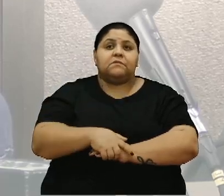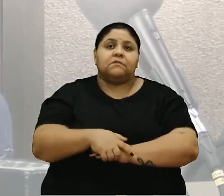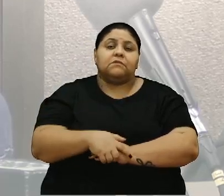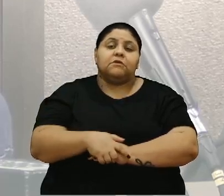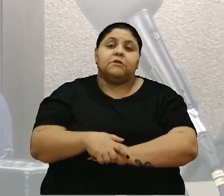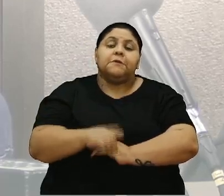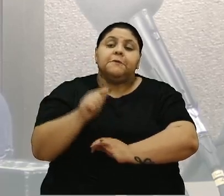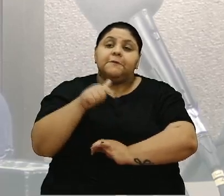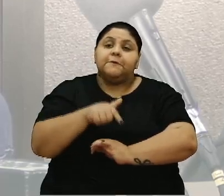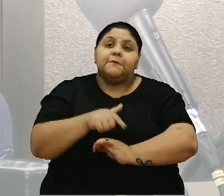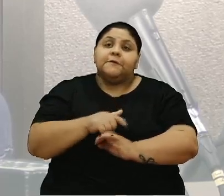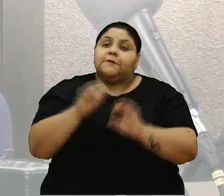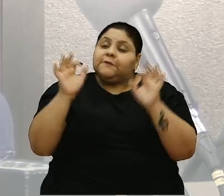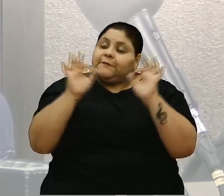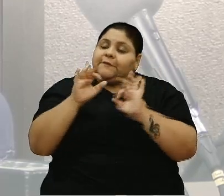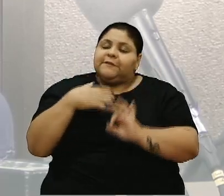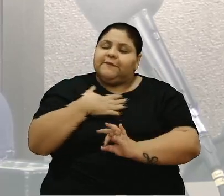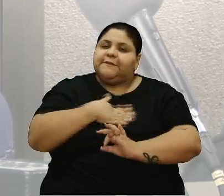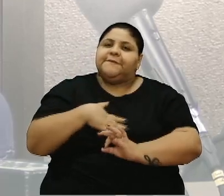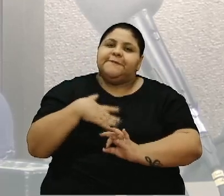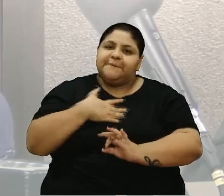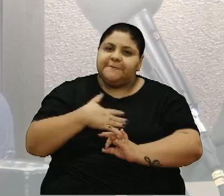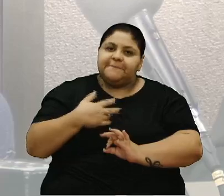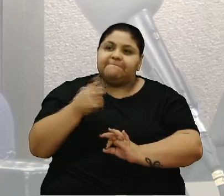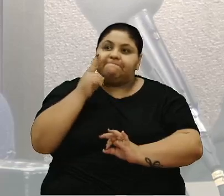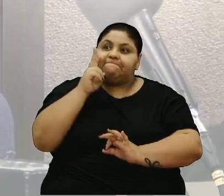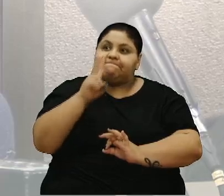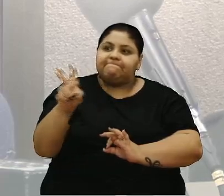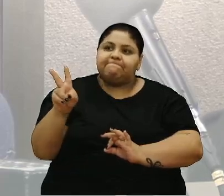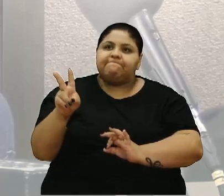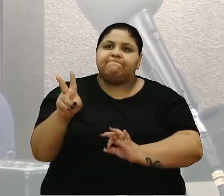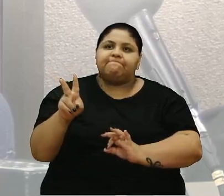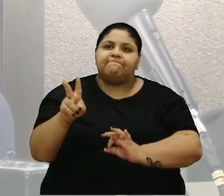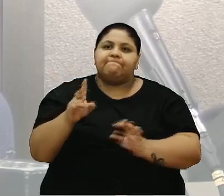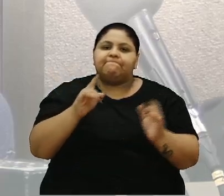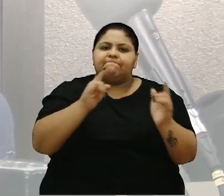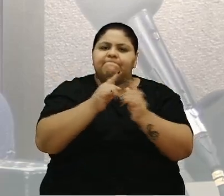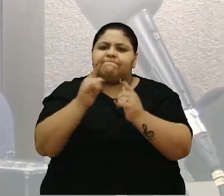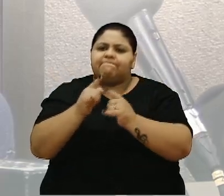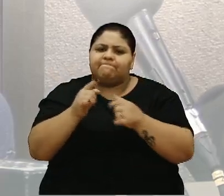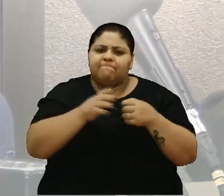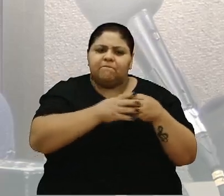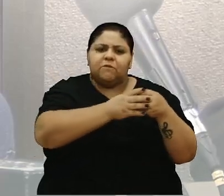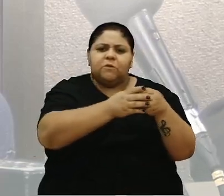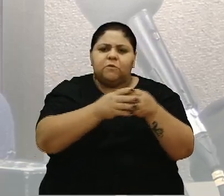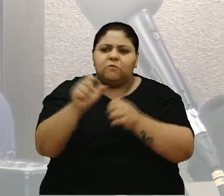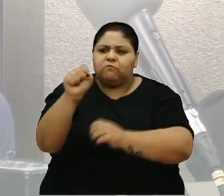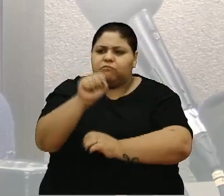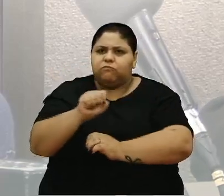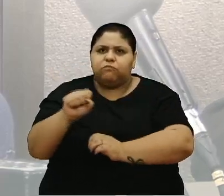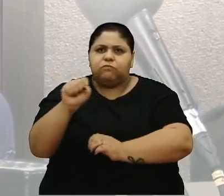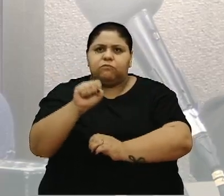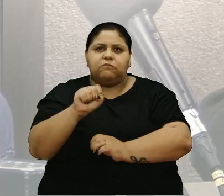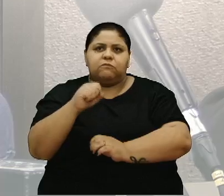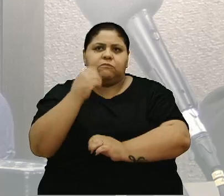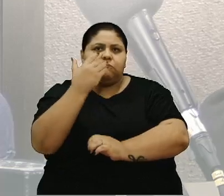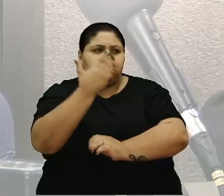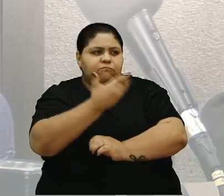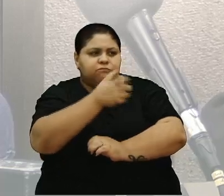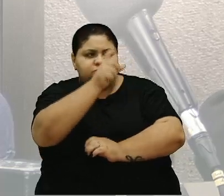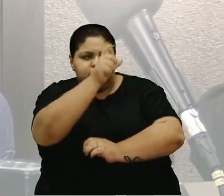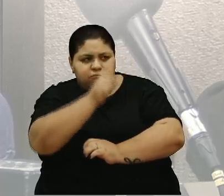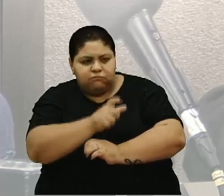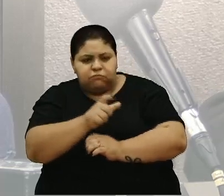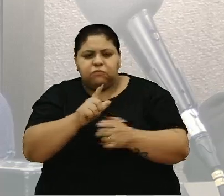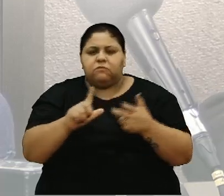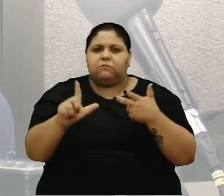me dá alegria, me dá satisfação de ver várias pontas, entidades, associações, o senhor pessoalmente, o